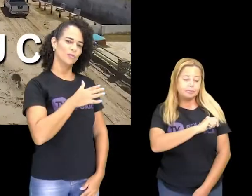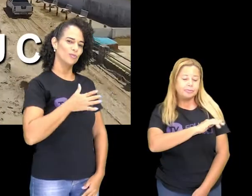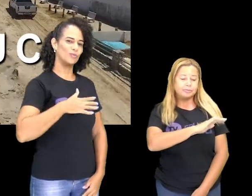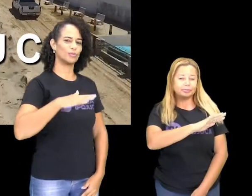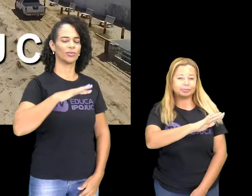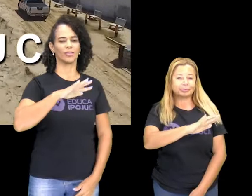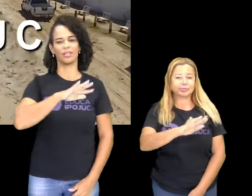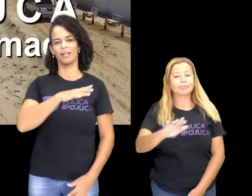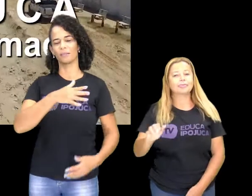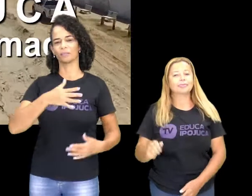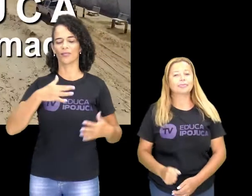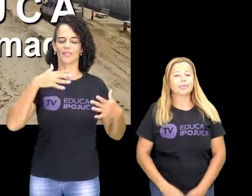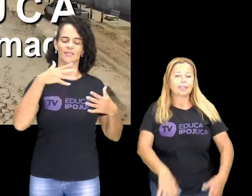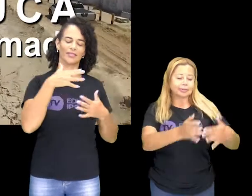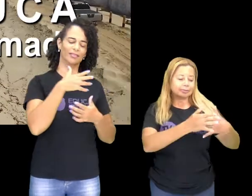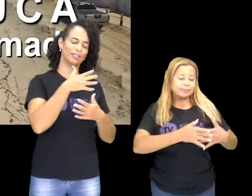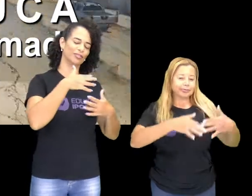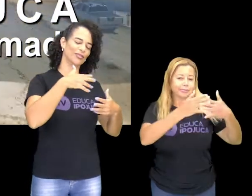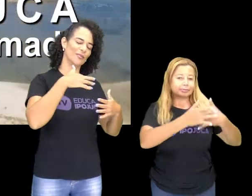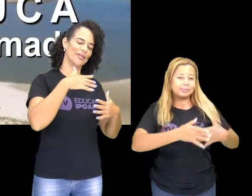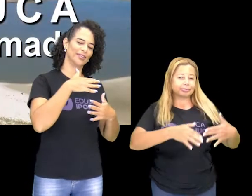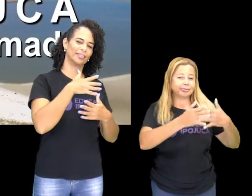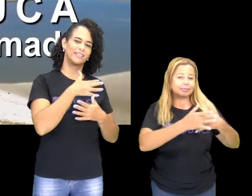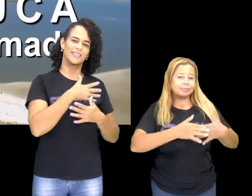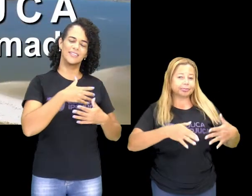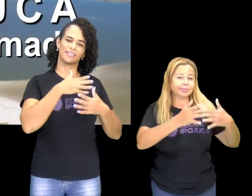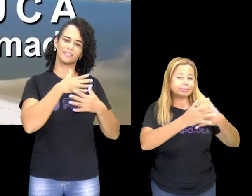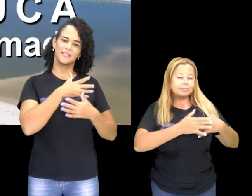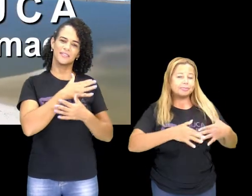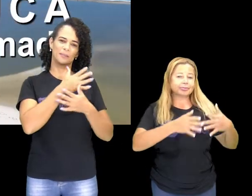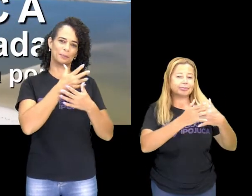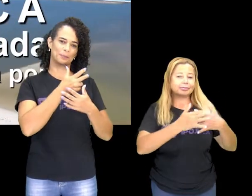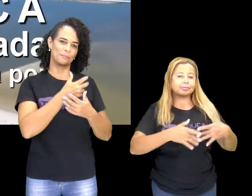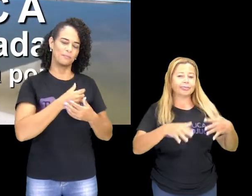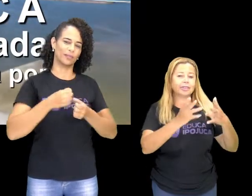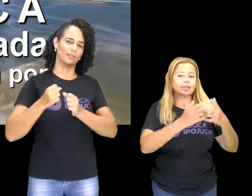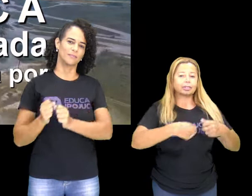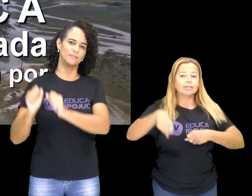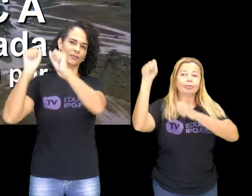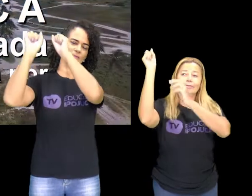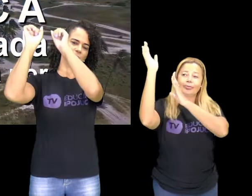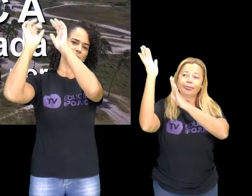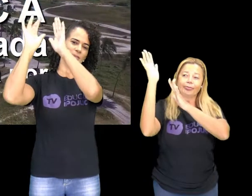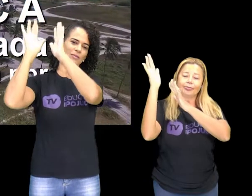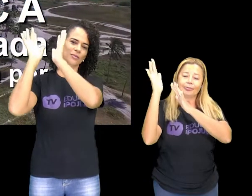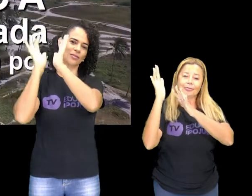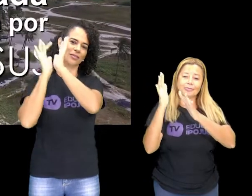Ipojuca, cidade Cidade amada E